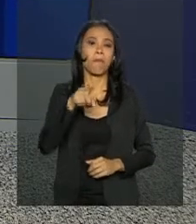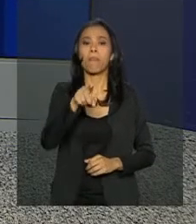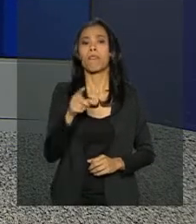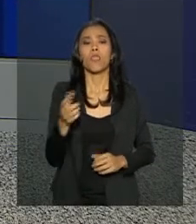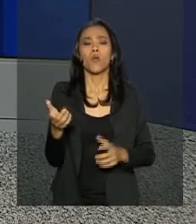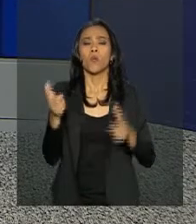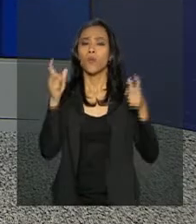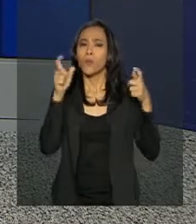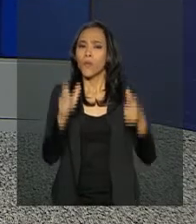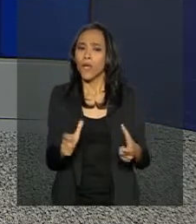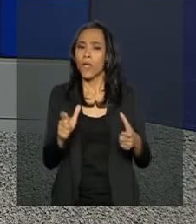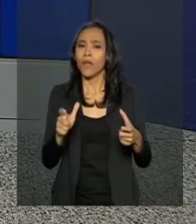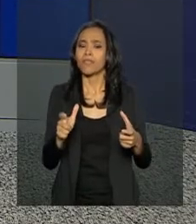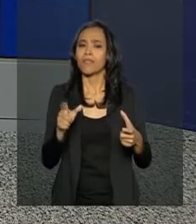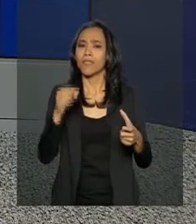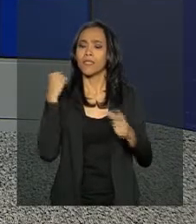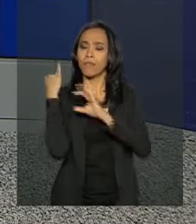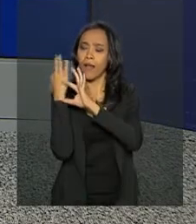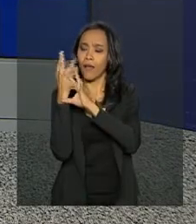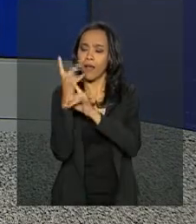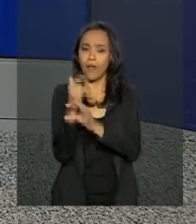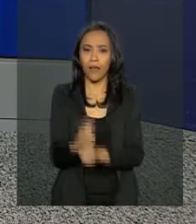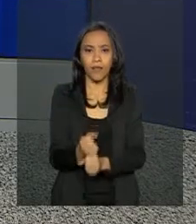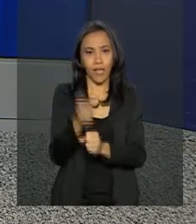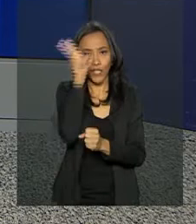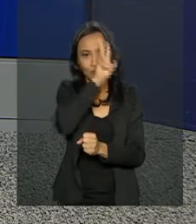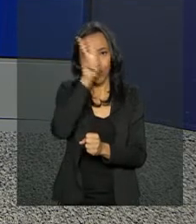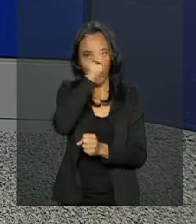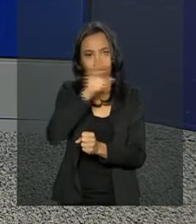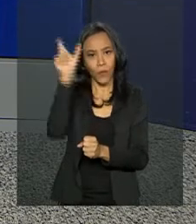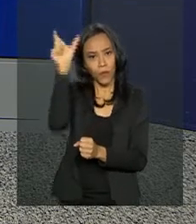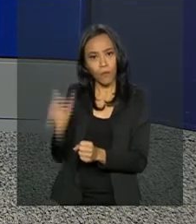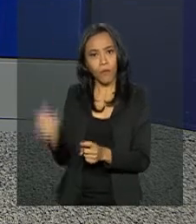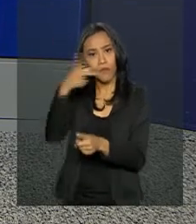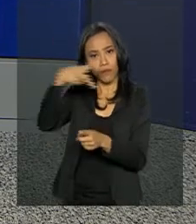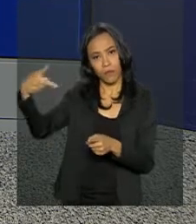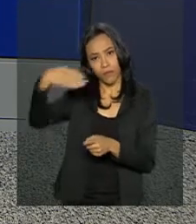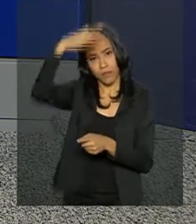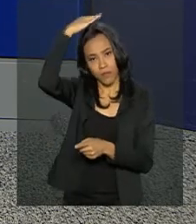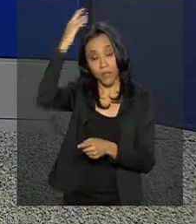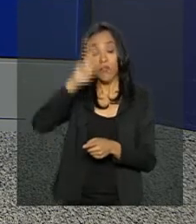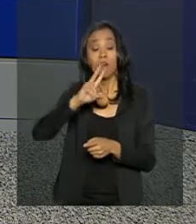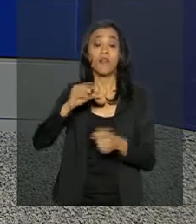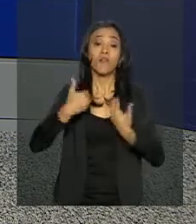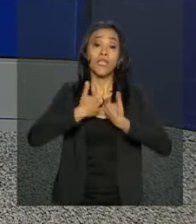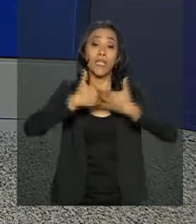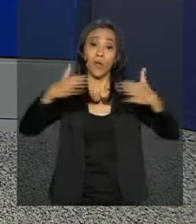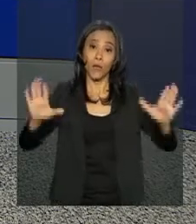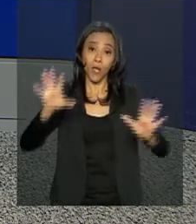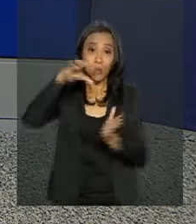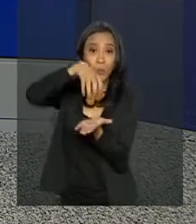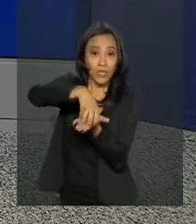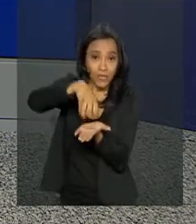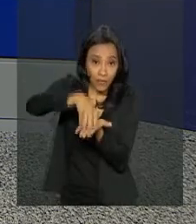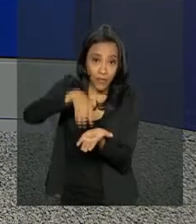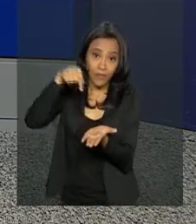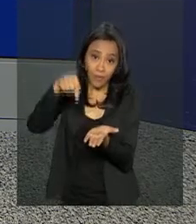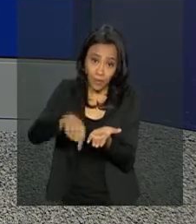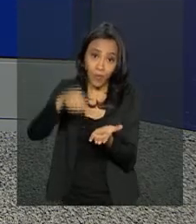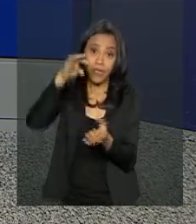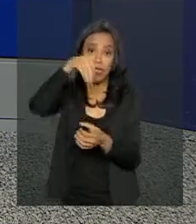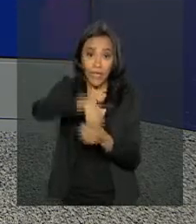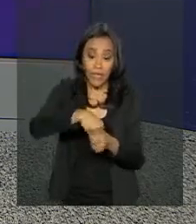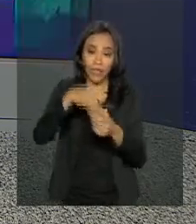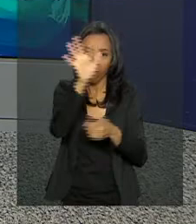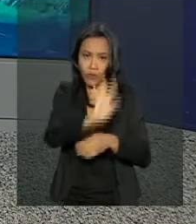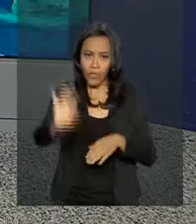espaço que conta a trajetória do presidente Michel Temer. Foi inaugurado o Centro de Memória que leva o nome do presidente Temer na Faculdade